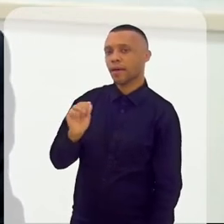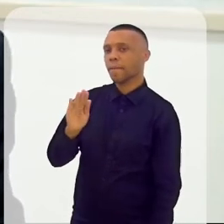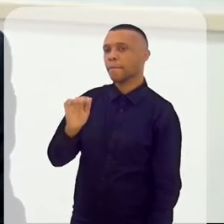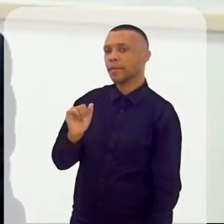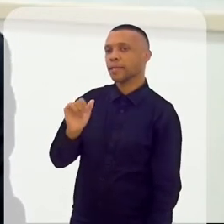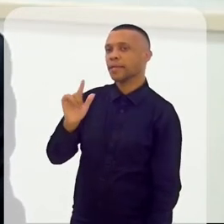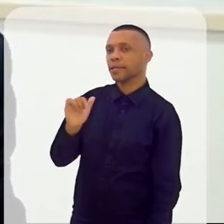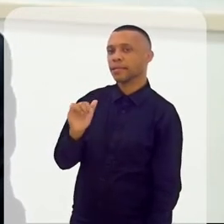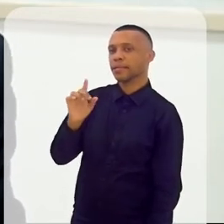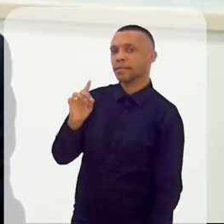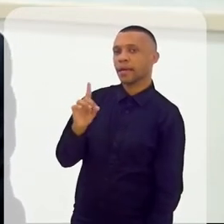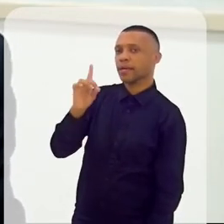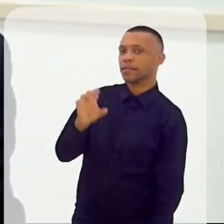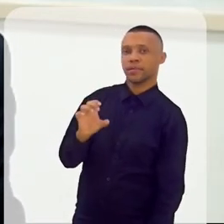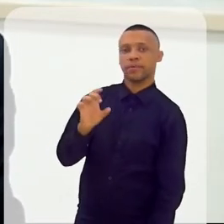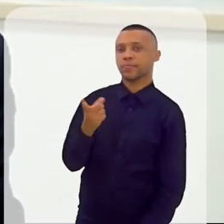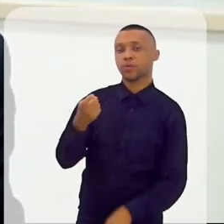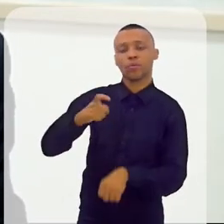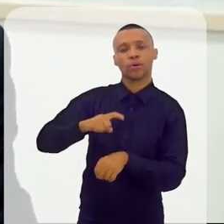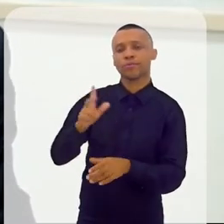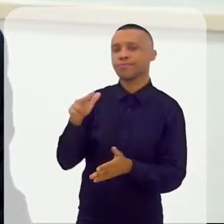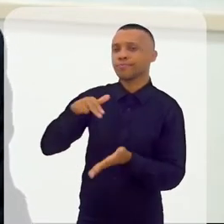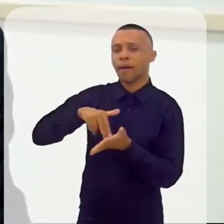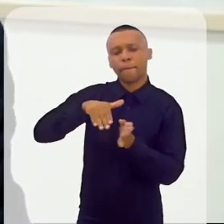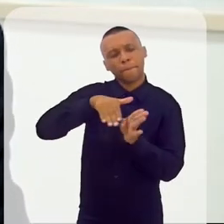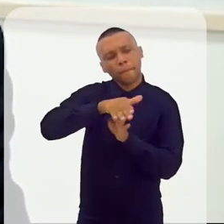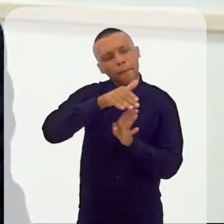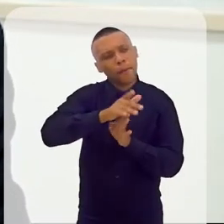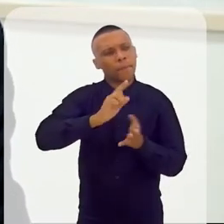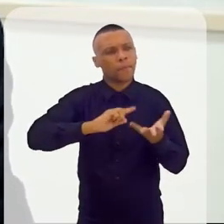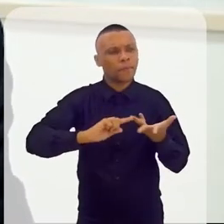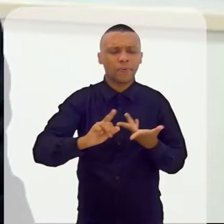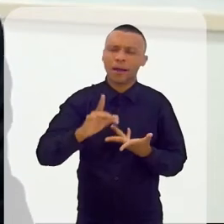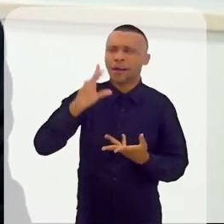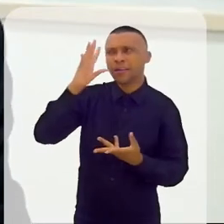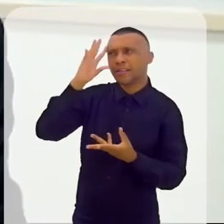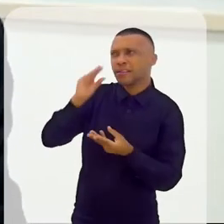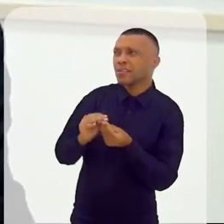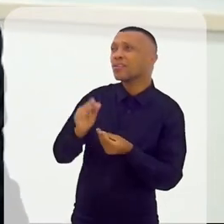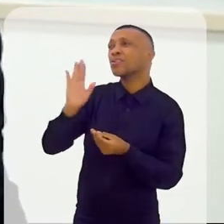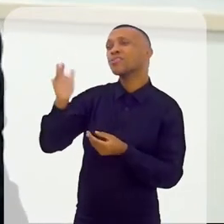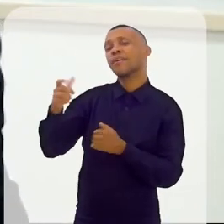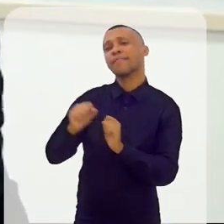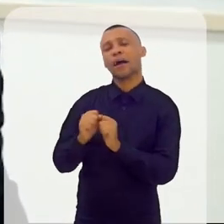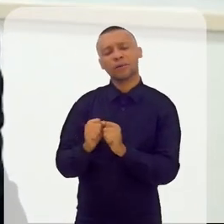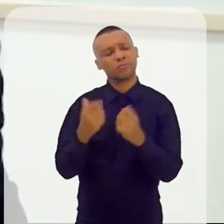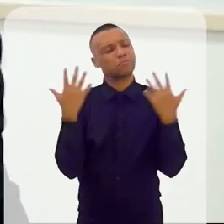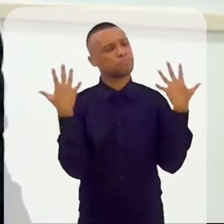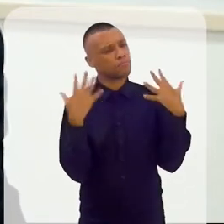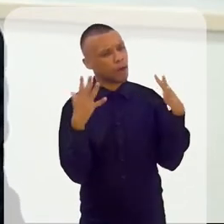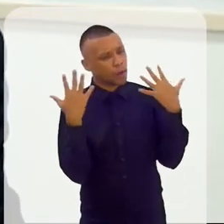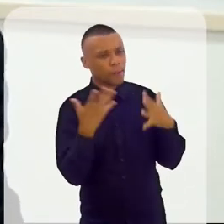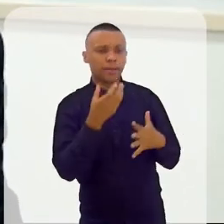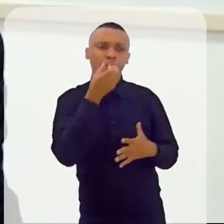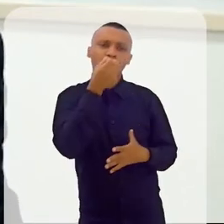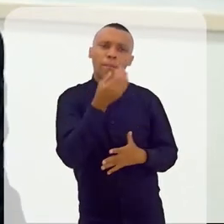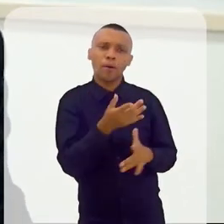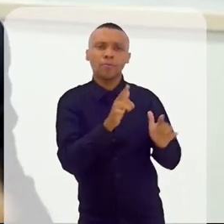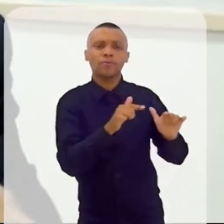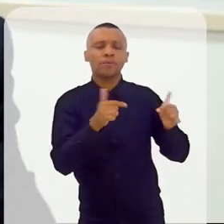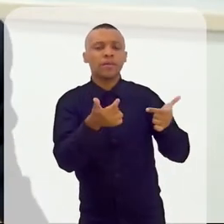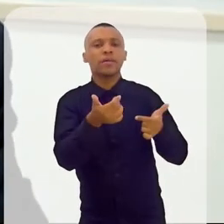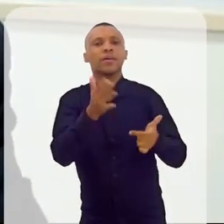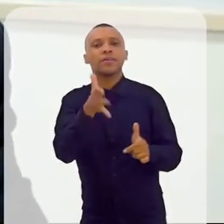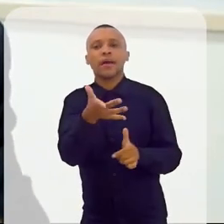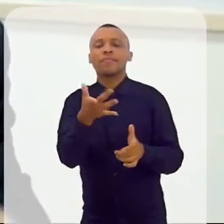vezes, fazer uma consultoria, eles falam assim, ah, mas isso eu já faço. falo, parabéns, que bom que você já faz.